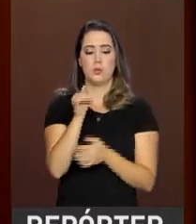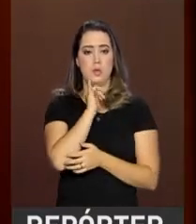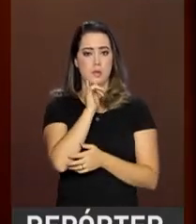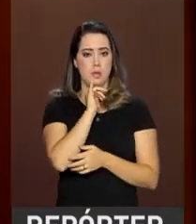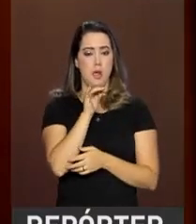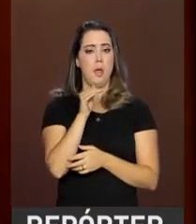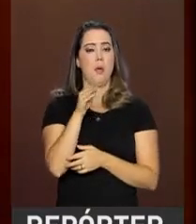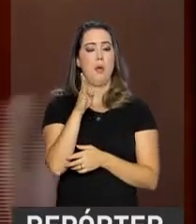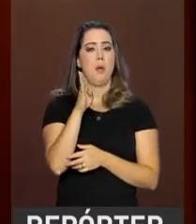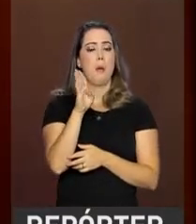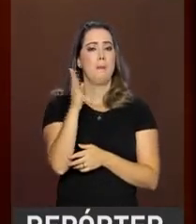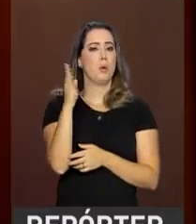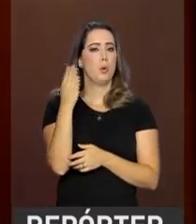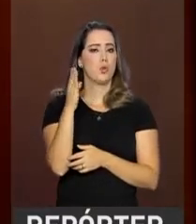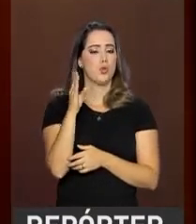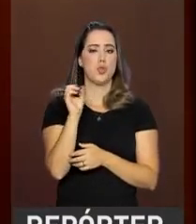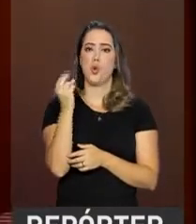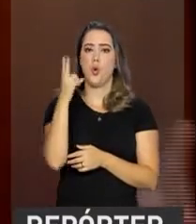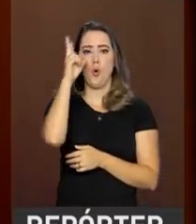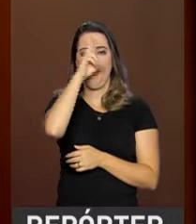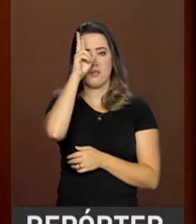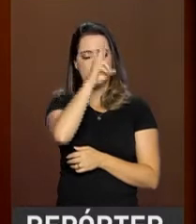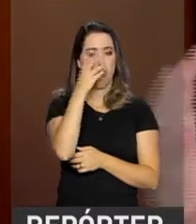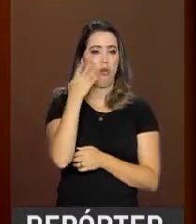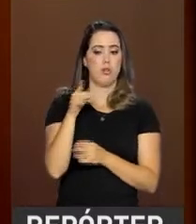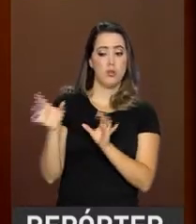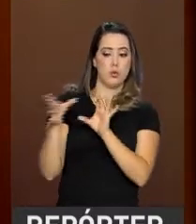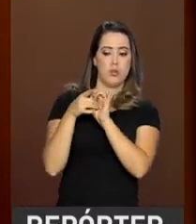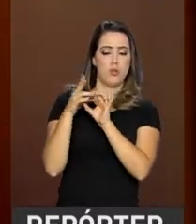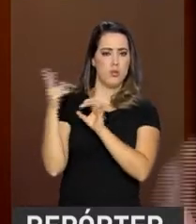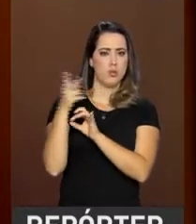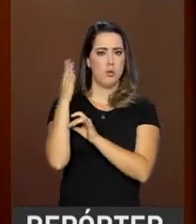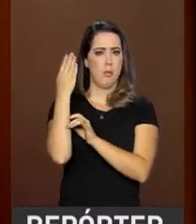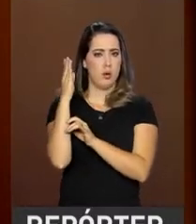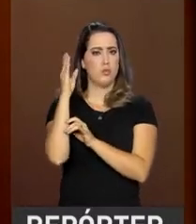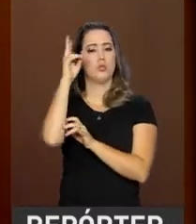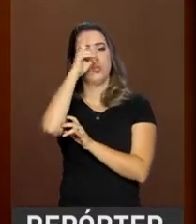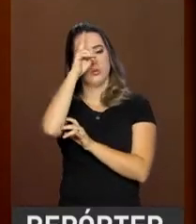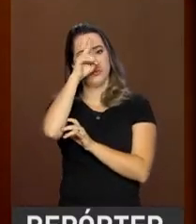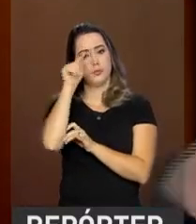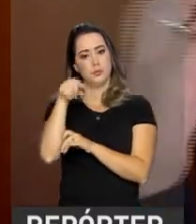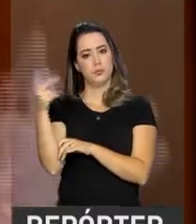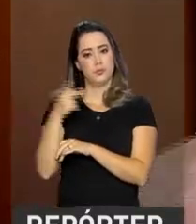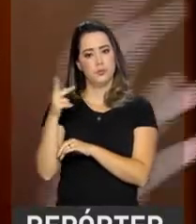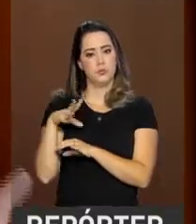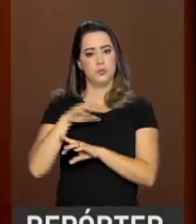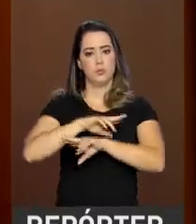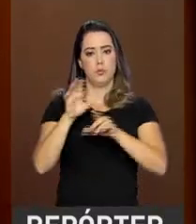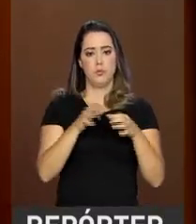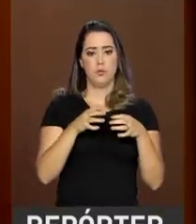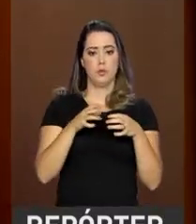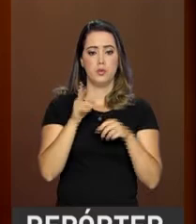biologia e, sei lá, história. Eles criavam uma disciplina unindo essas duas áreas e aí vários